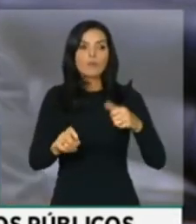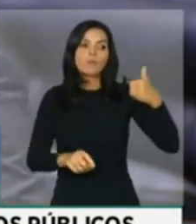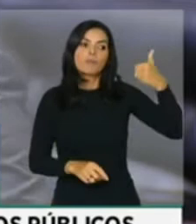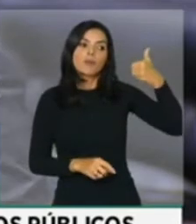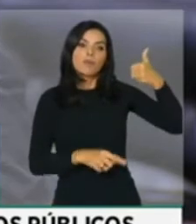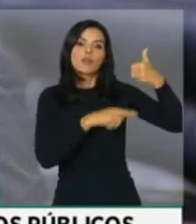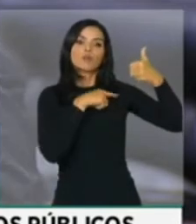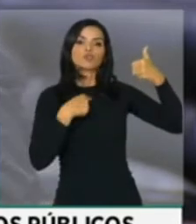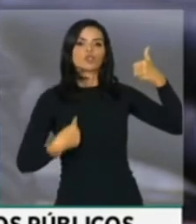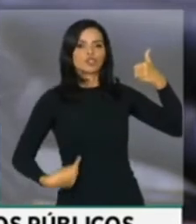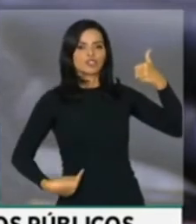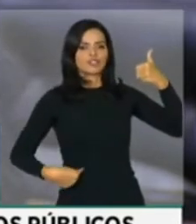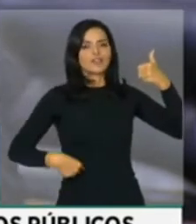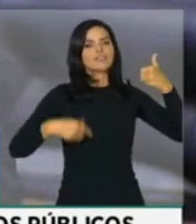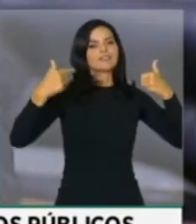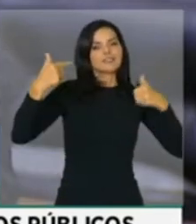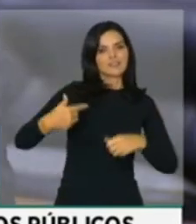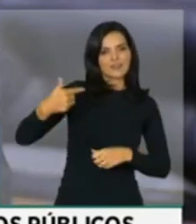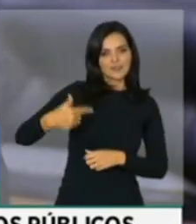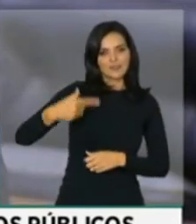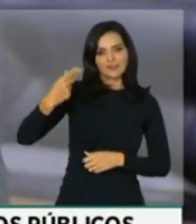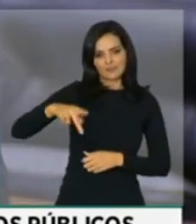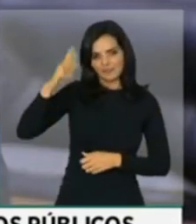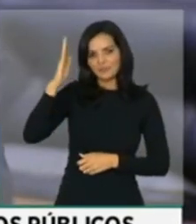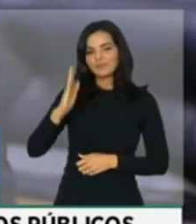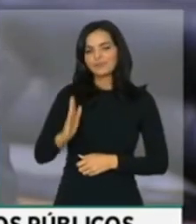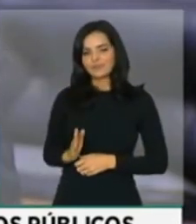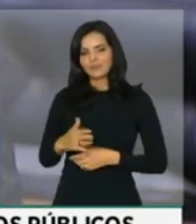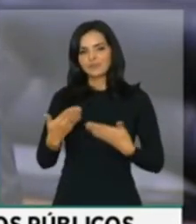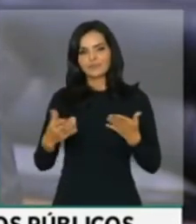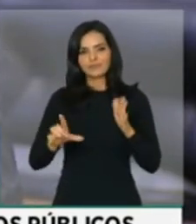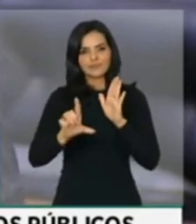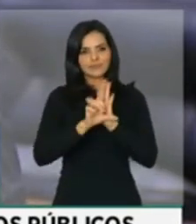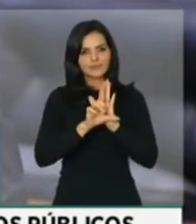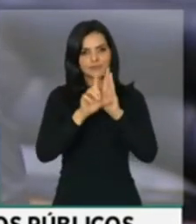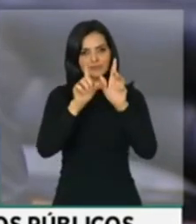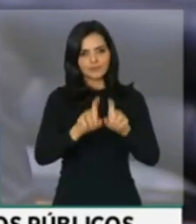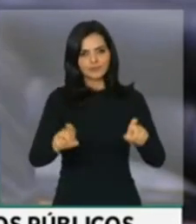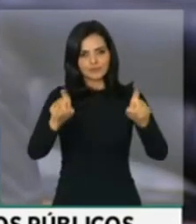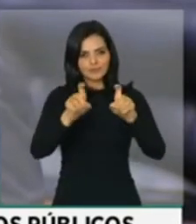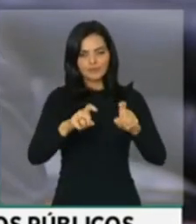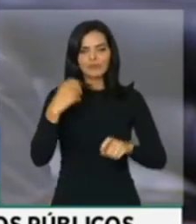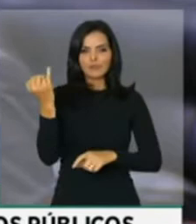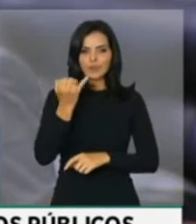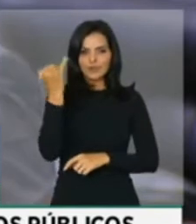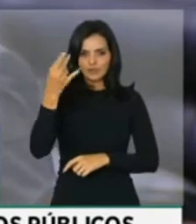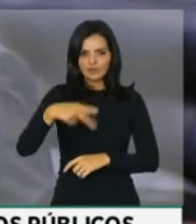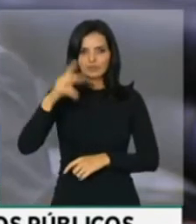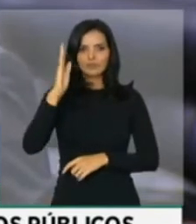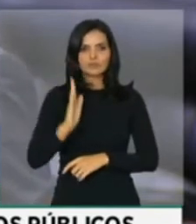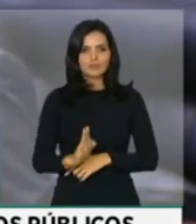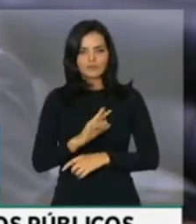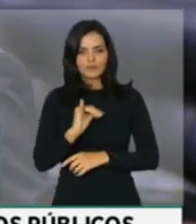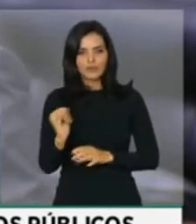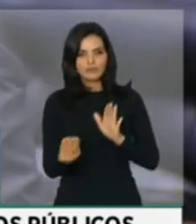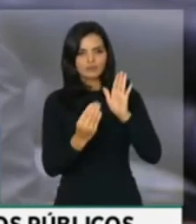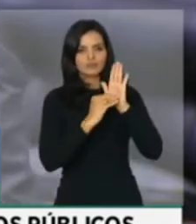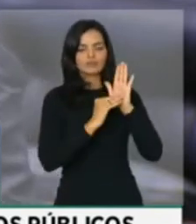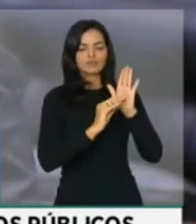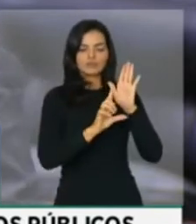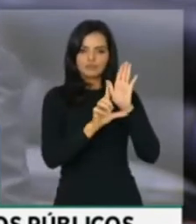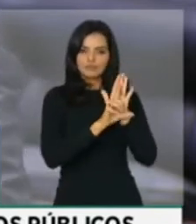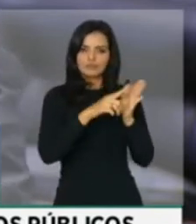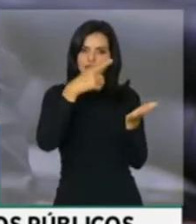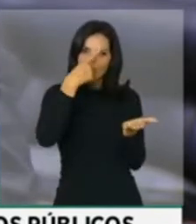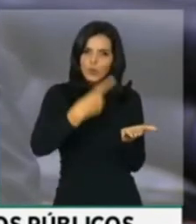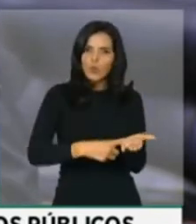Então a lei de informática é muito importante para o Brasil e nós vamos preservá-la neste acordo que faz parte